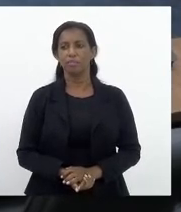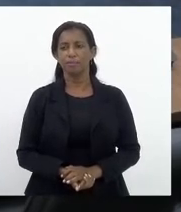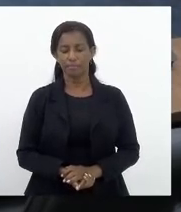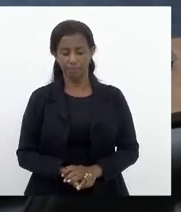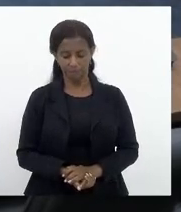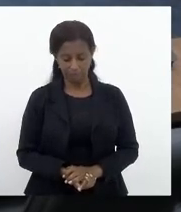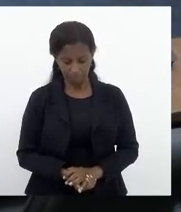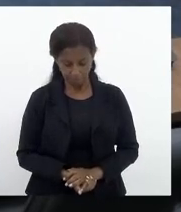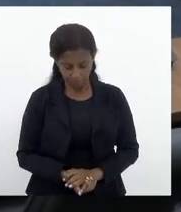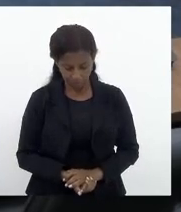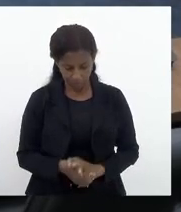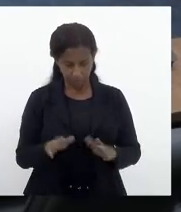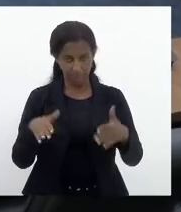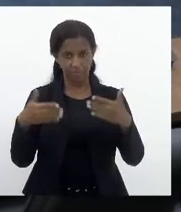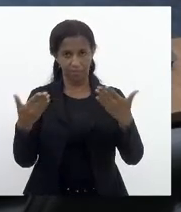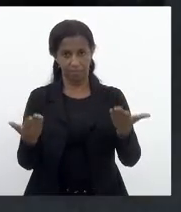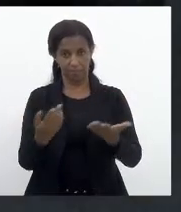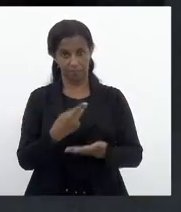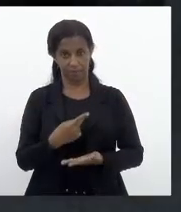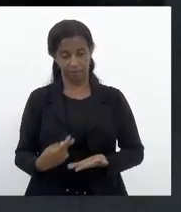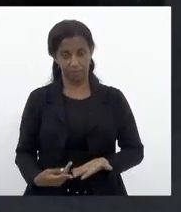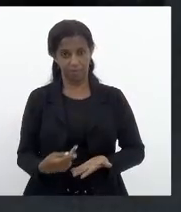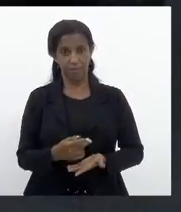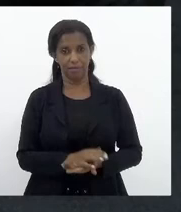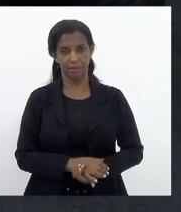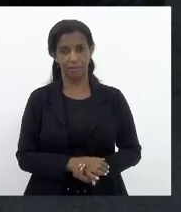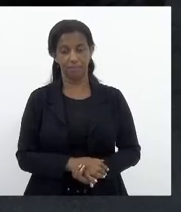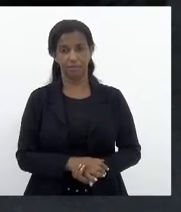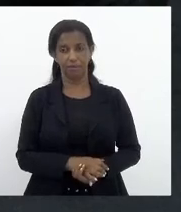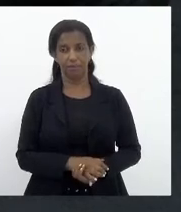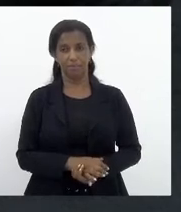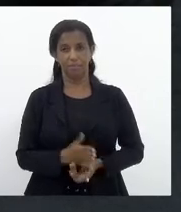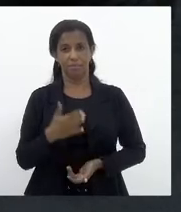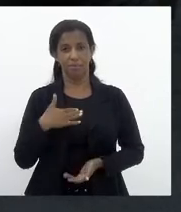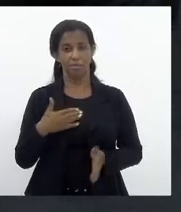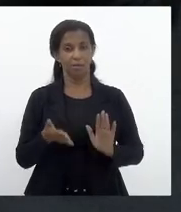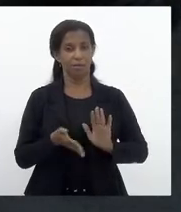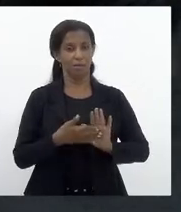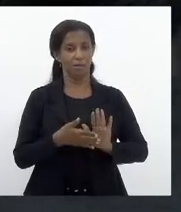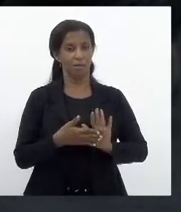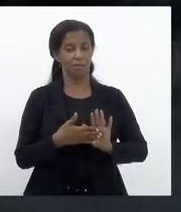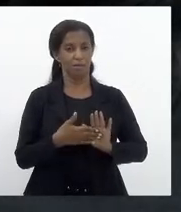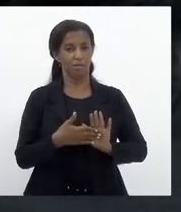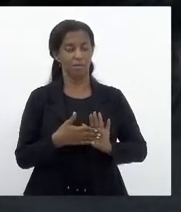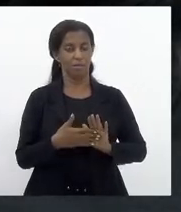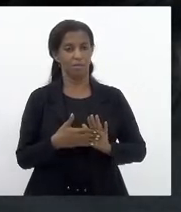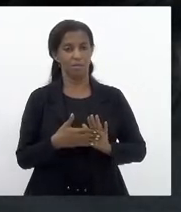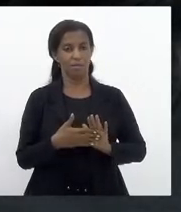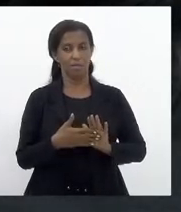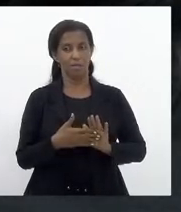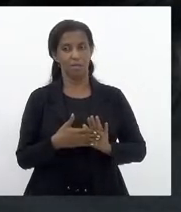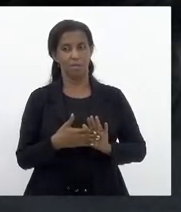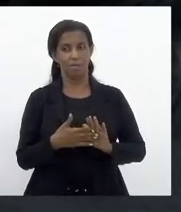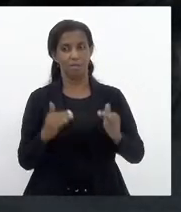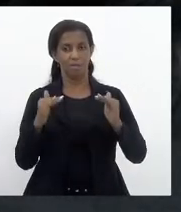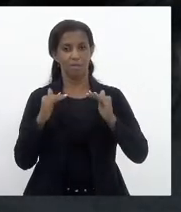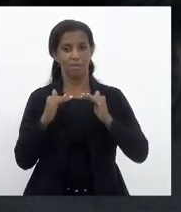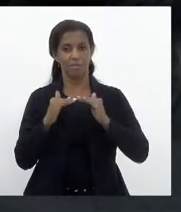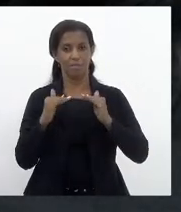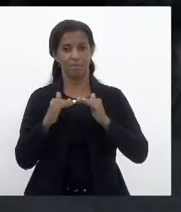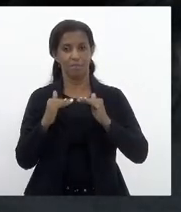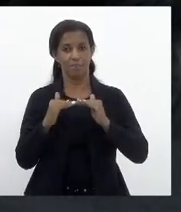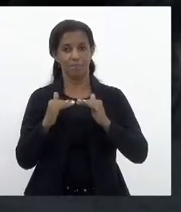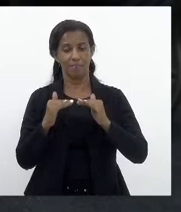Senhora Presidente, o meu parecer no mérito é favorável.